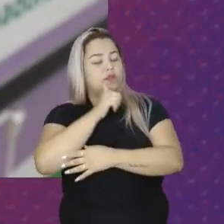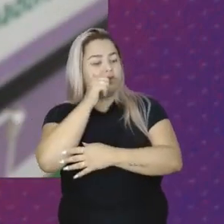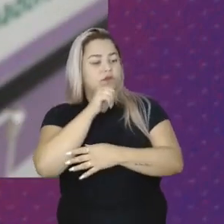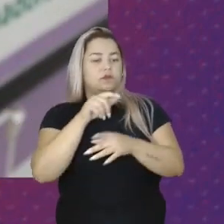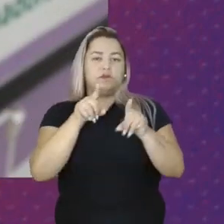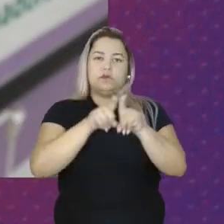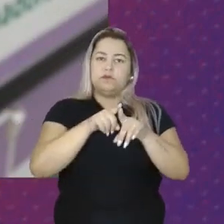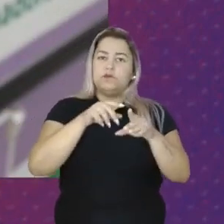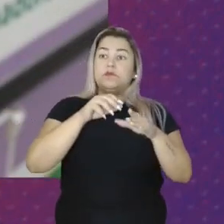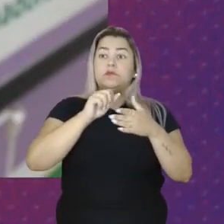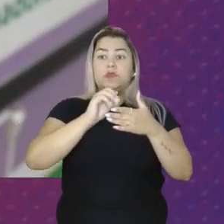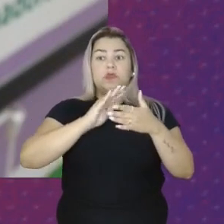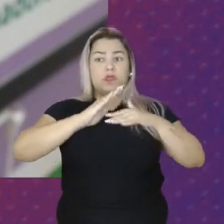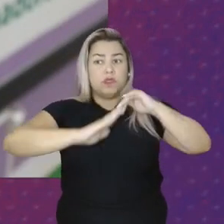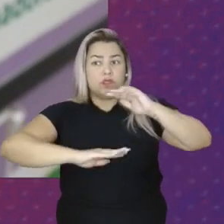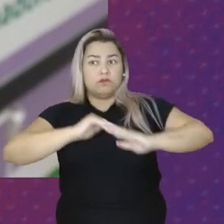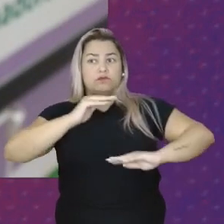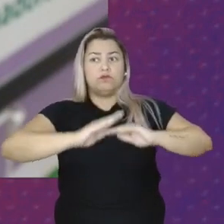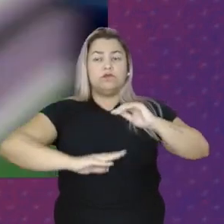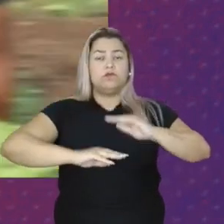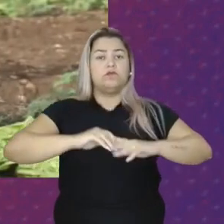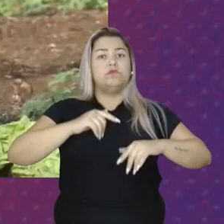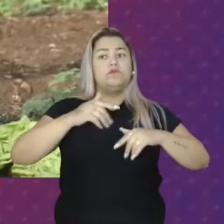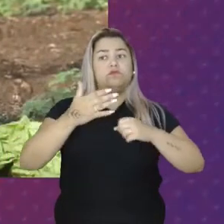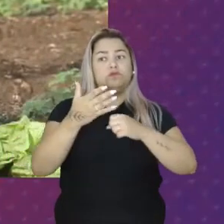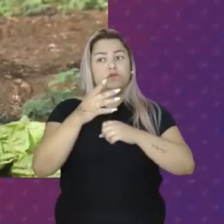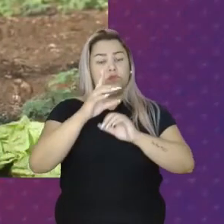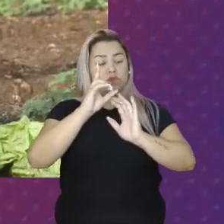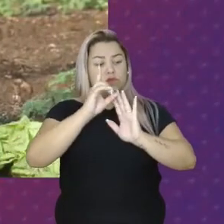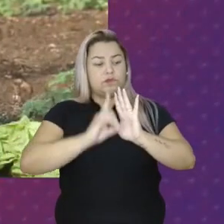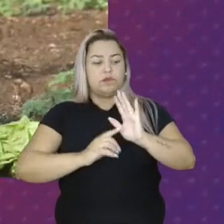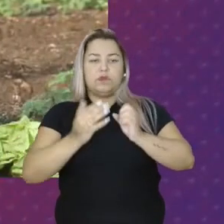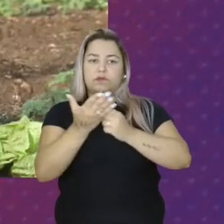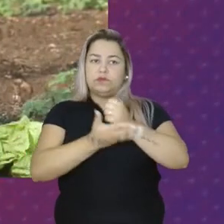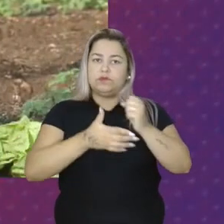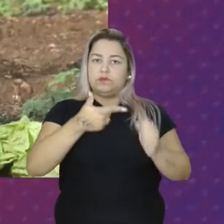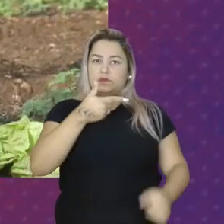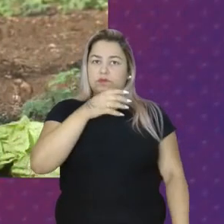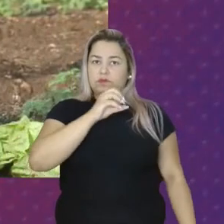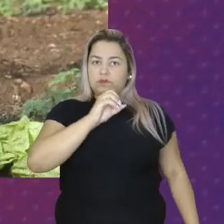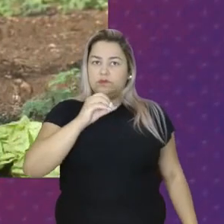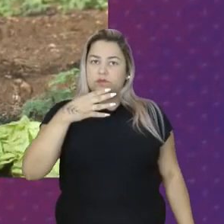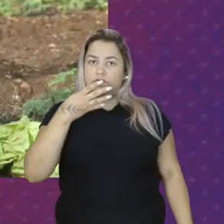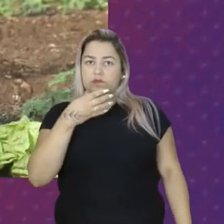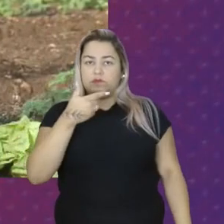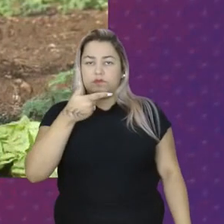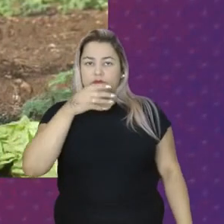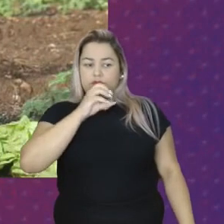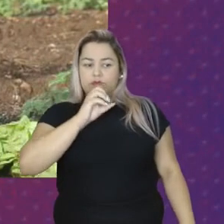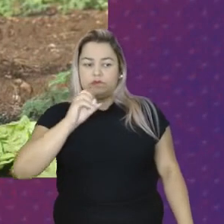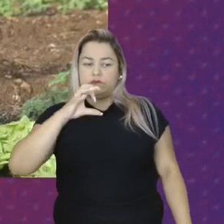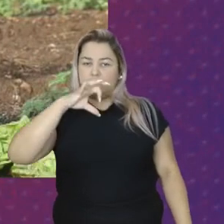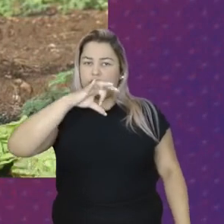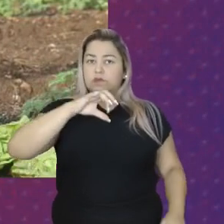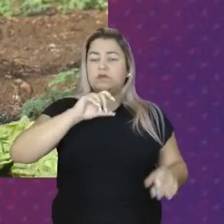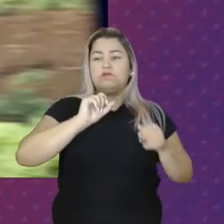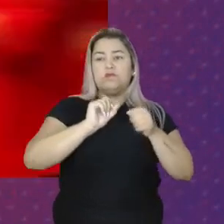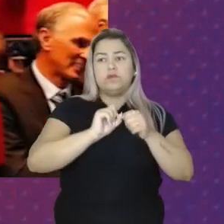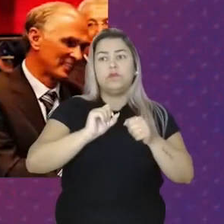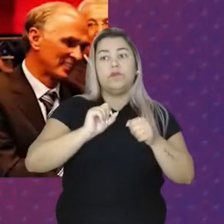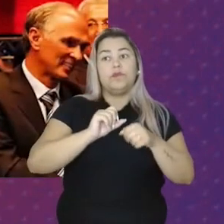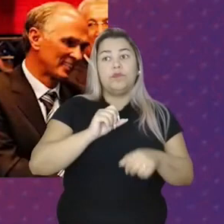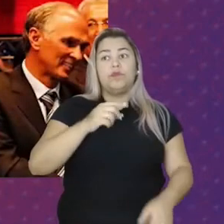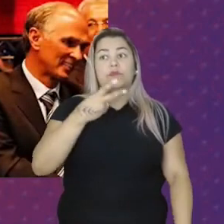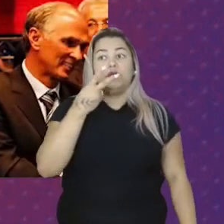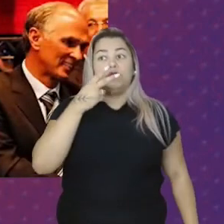O exercício De seus Direitos Básicos Entre 2004 E 2009 O Governo Federal Realizou Mais de 2